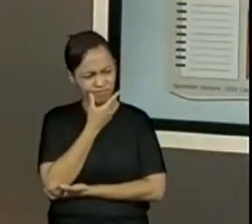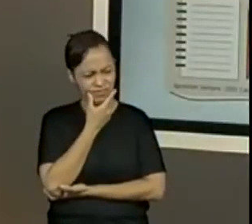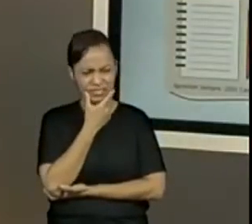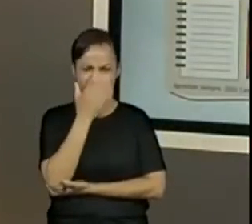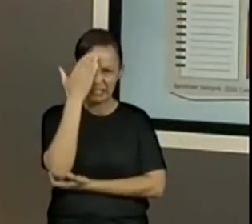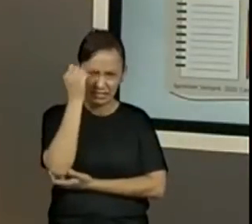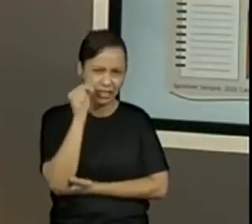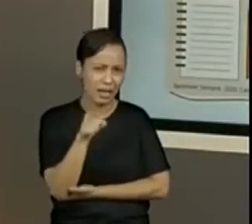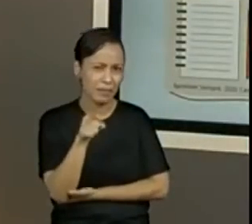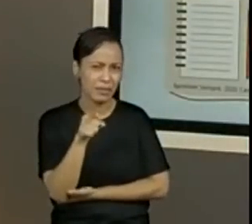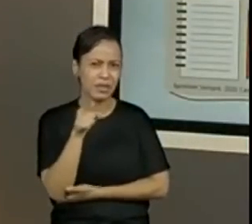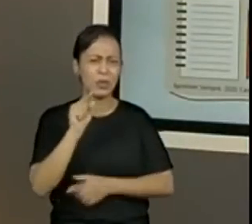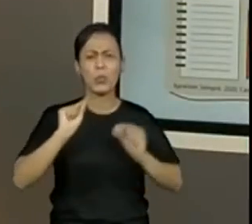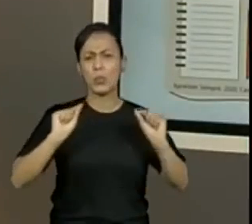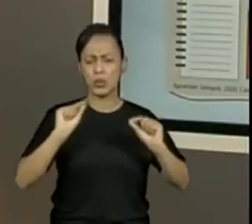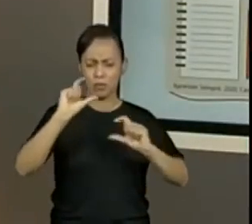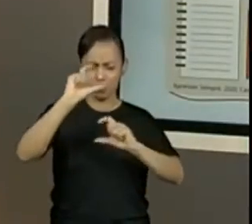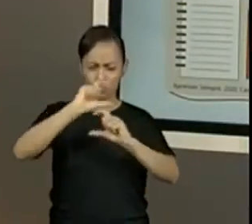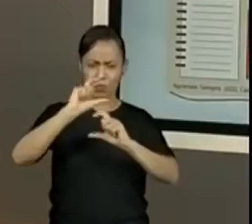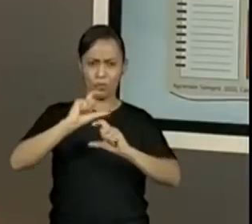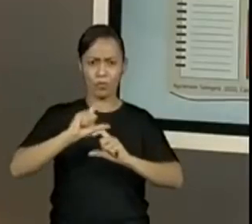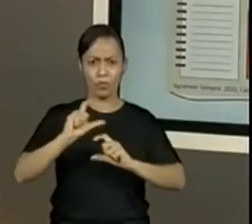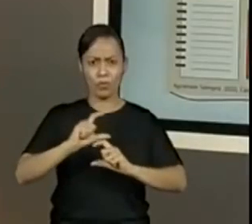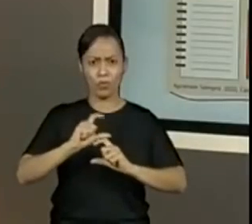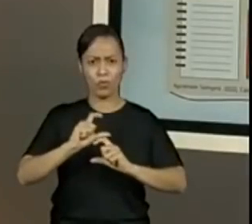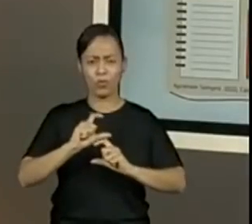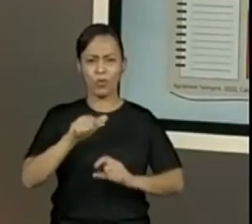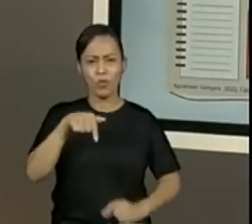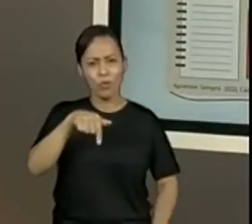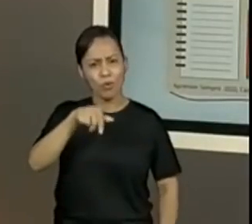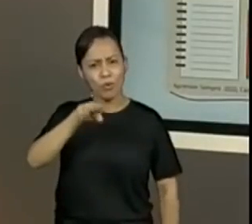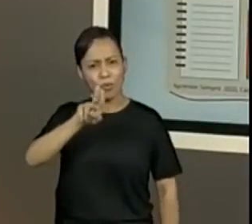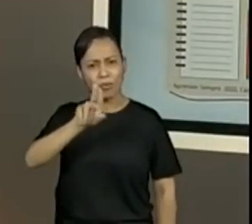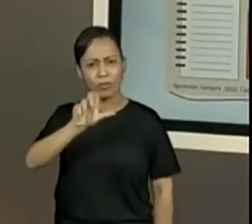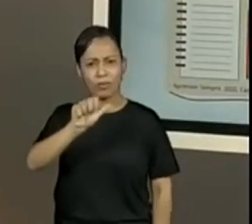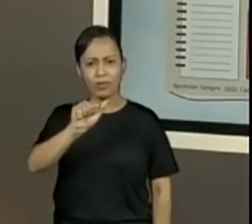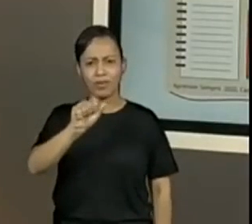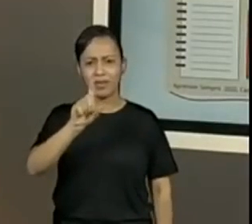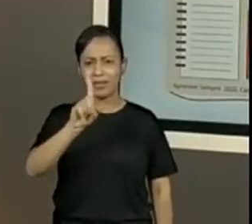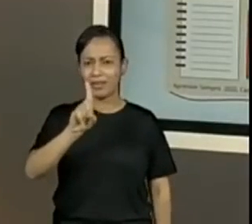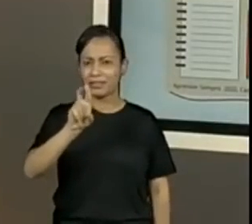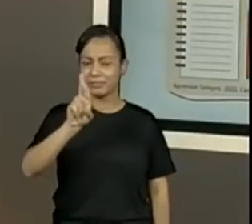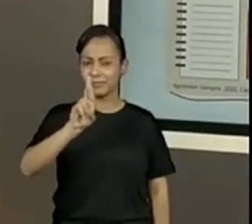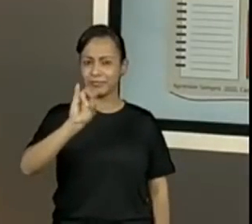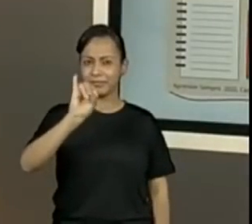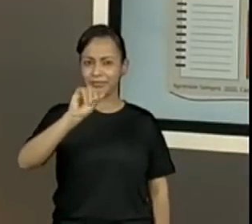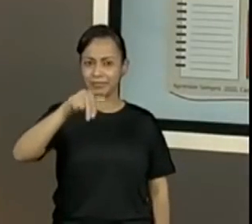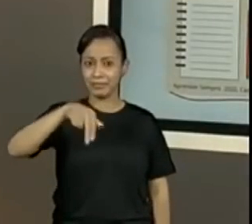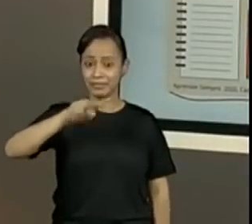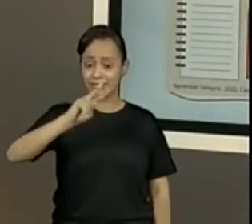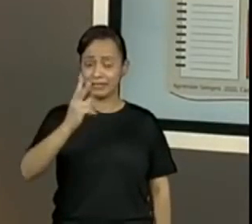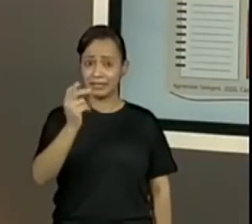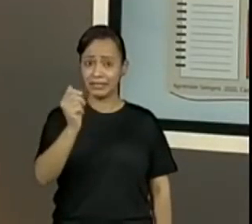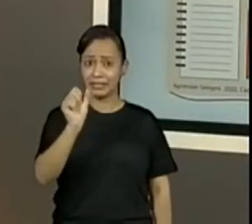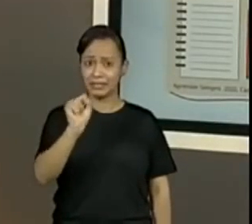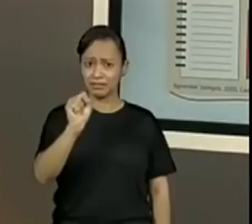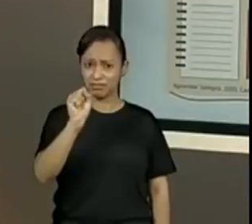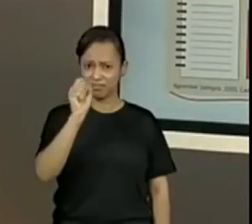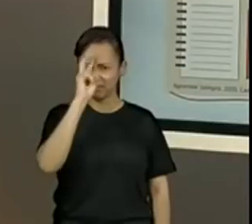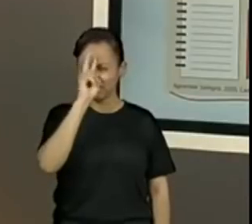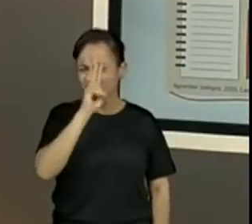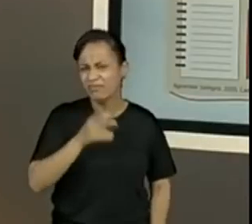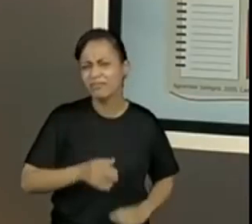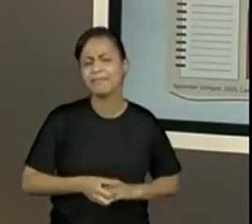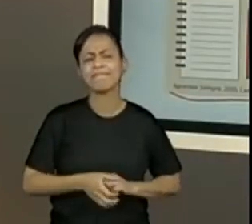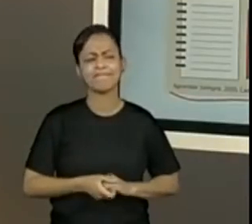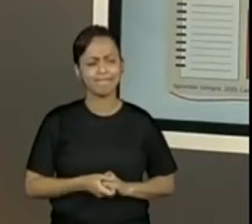quando, quando? Tiveram quadrinhas, crianças, lembram? Eu me lembro de uma aula que eu trabalhei. Eu